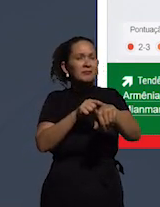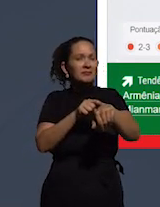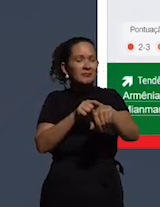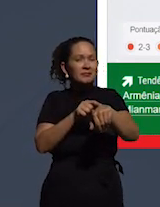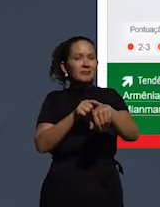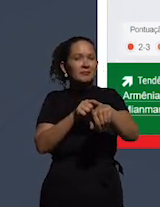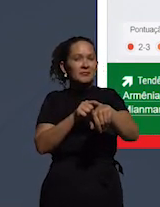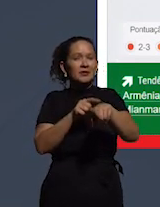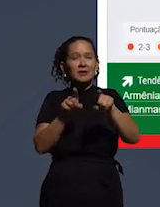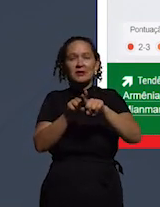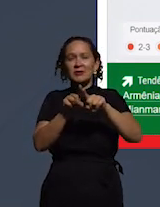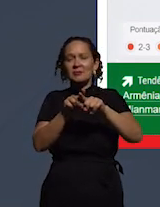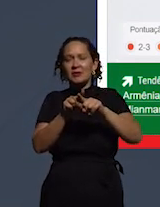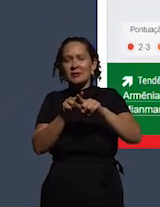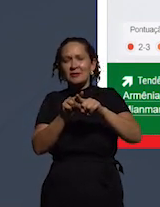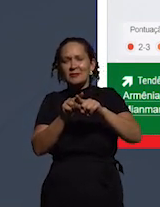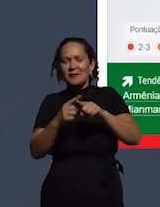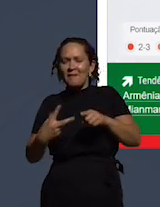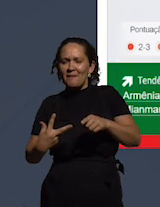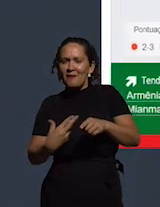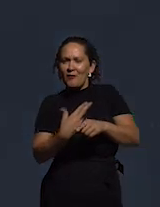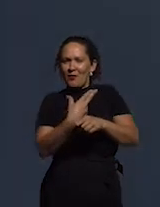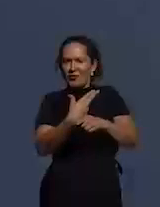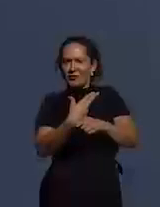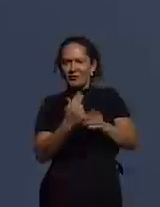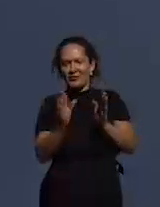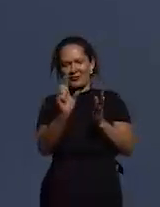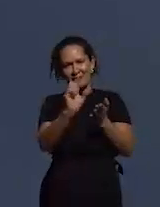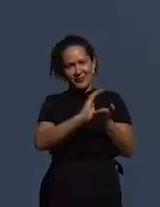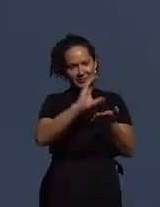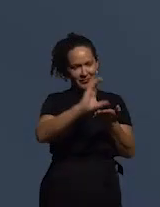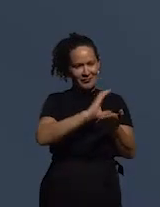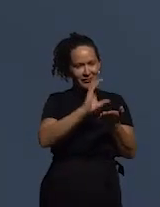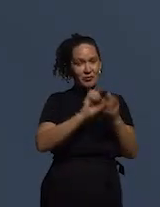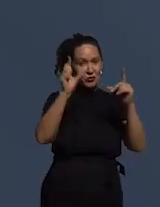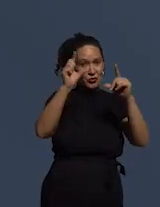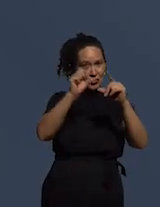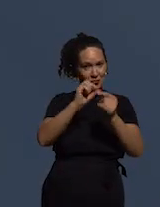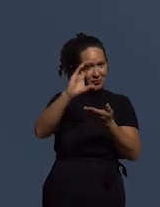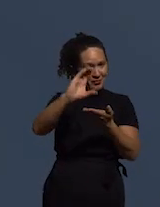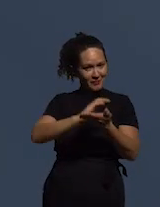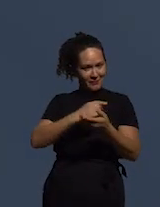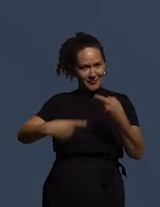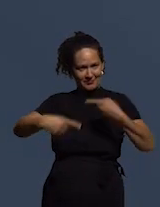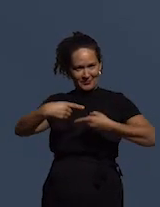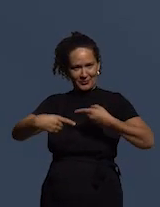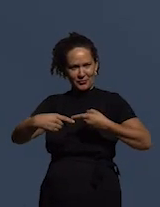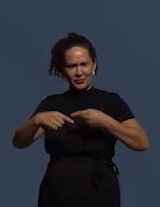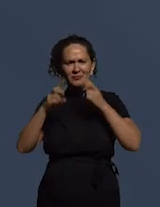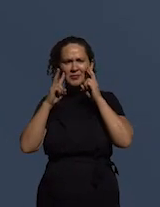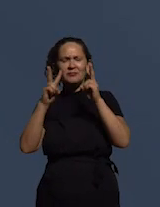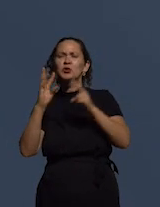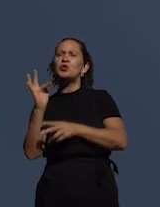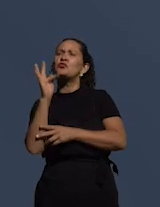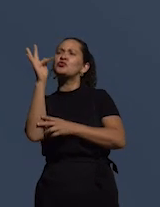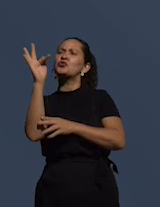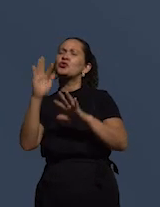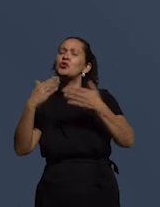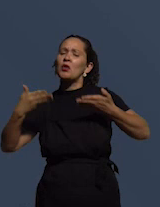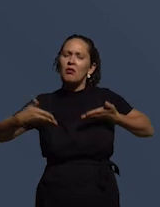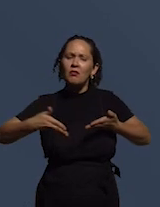contingências políticas para prever qual é o direcionamento de um país e nessa